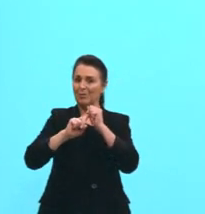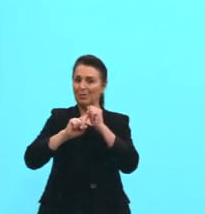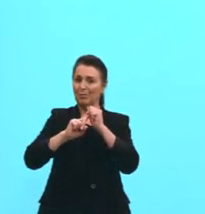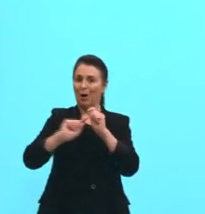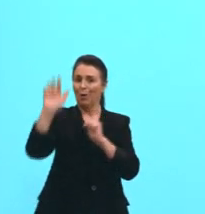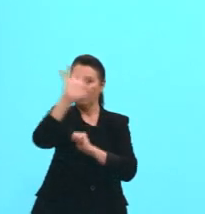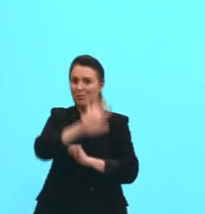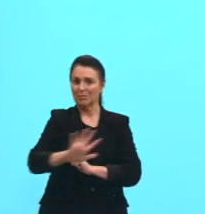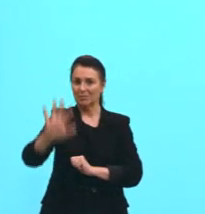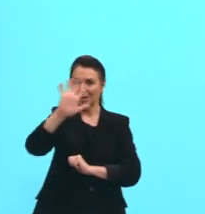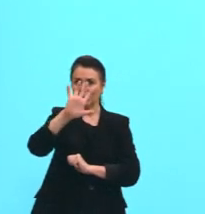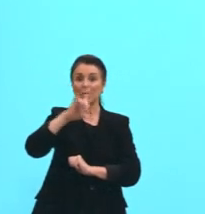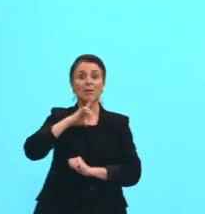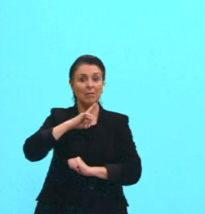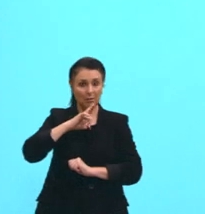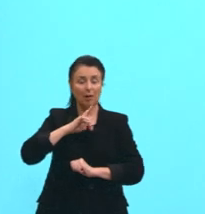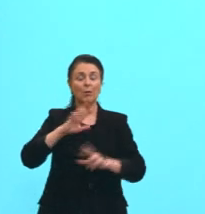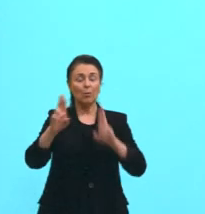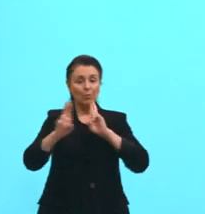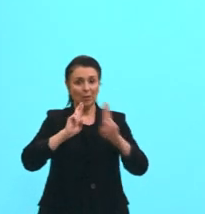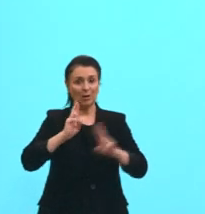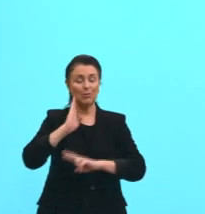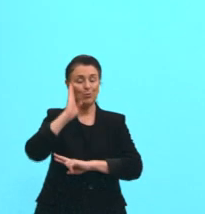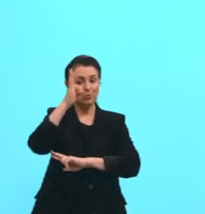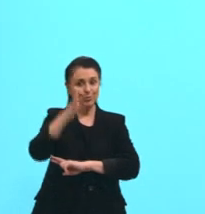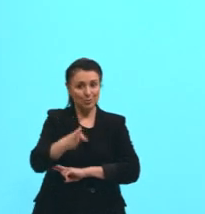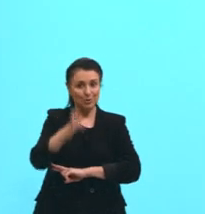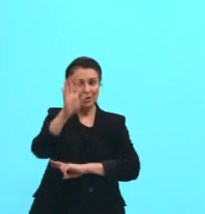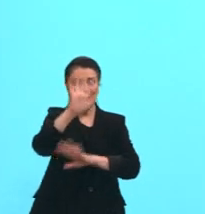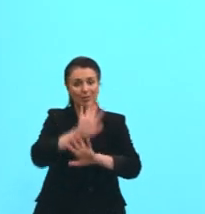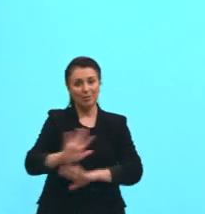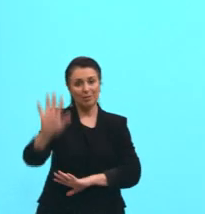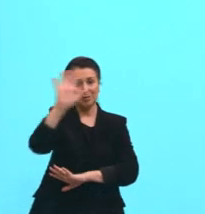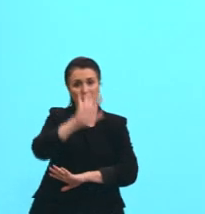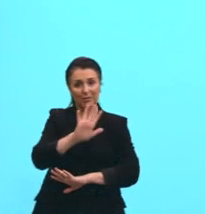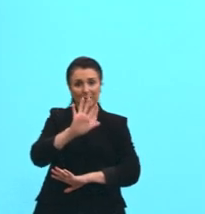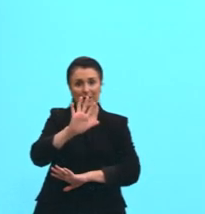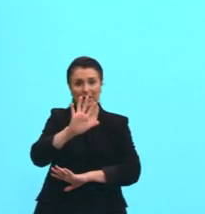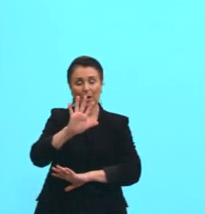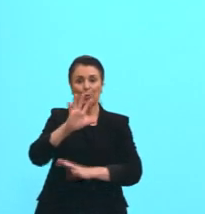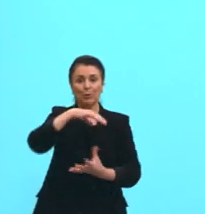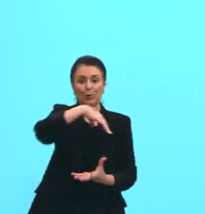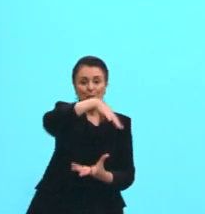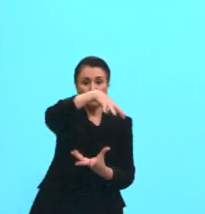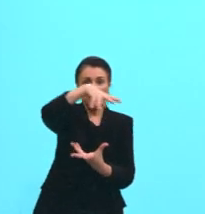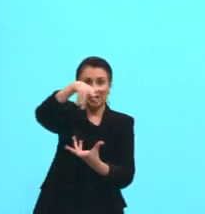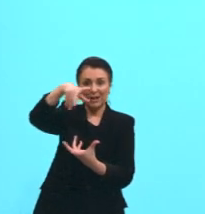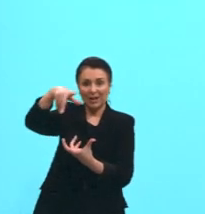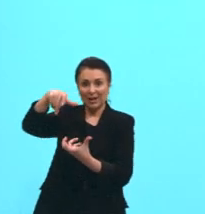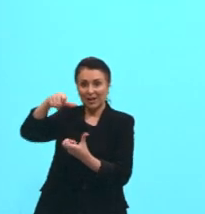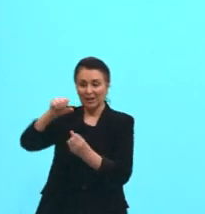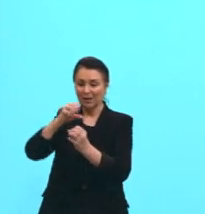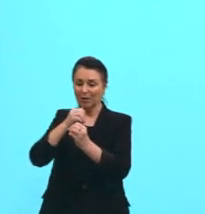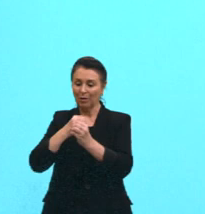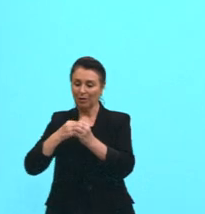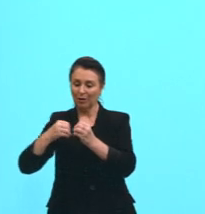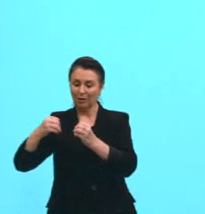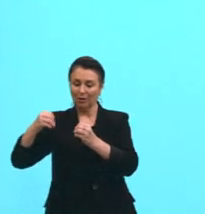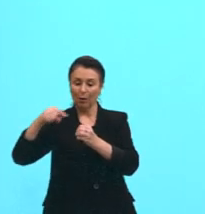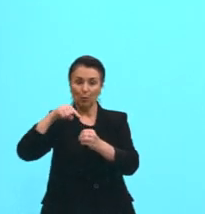relacionado com o movimento, como que os planetas se movem ao redor do Sol. Aí, aqui a gente já tinha Mercúrio,